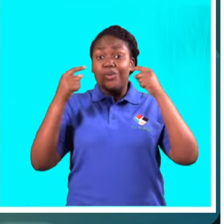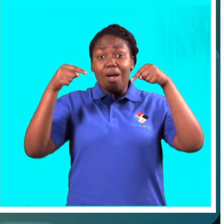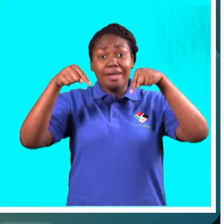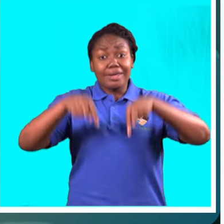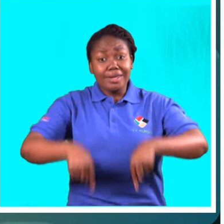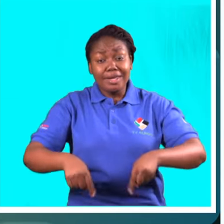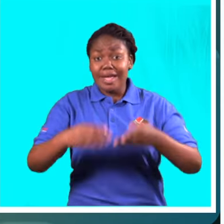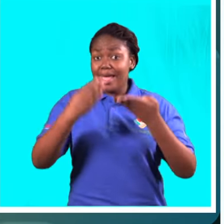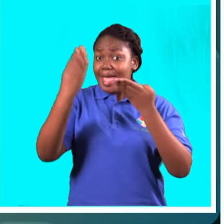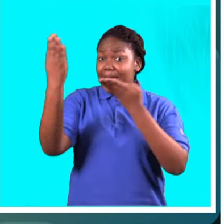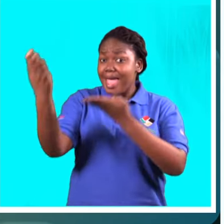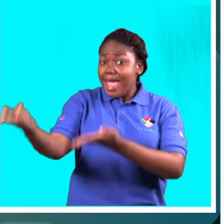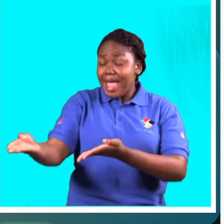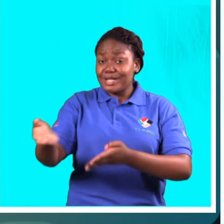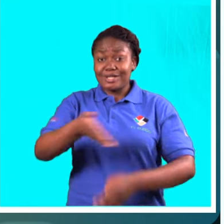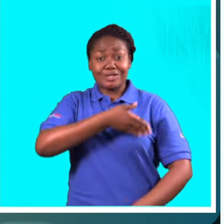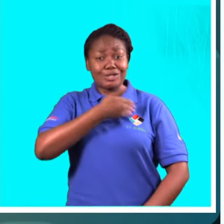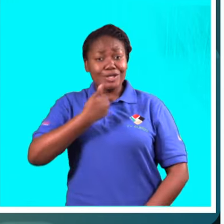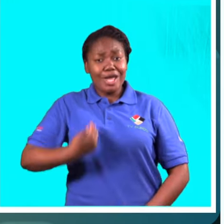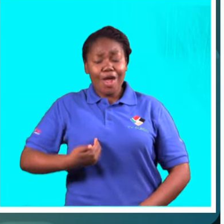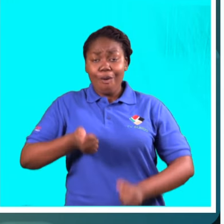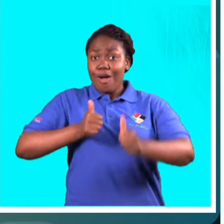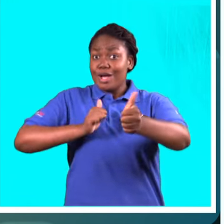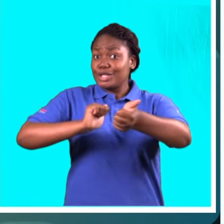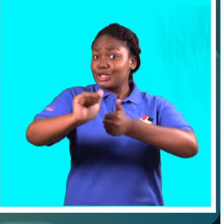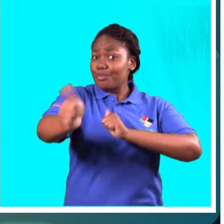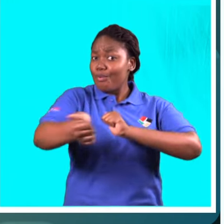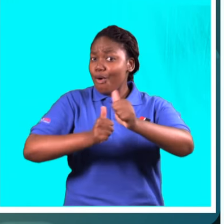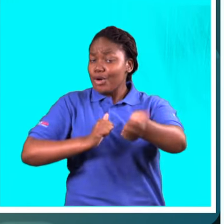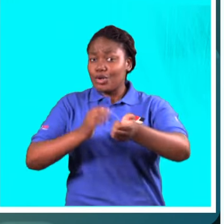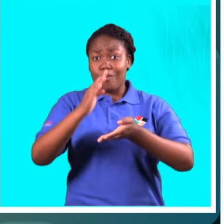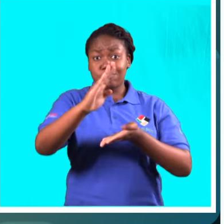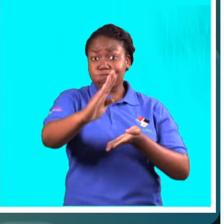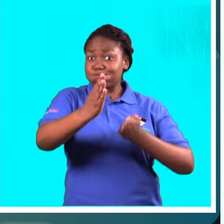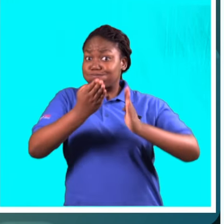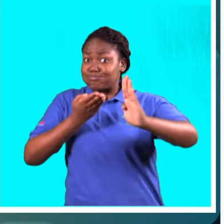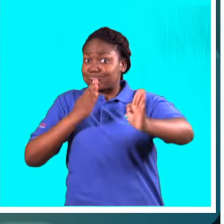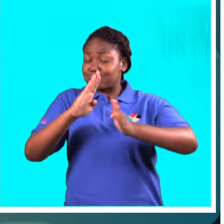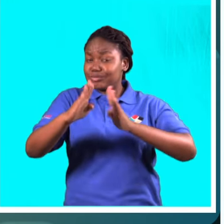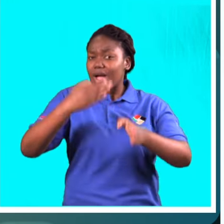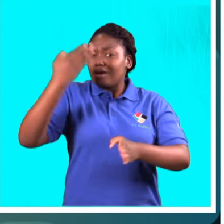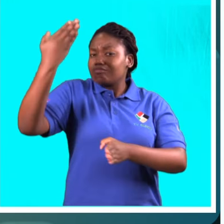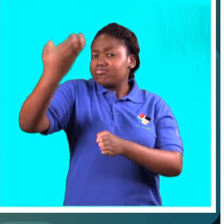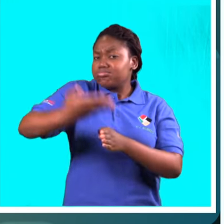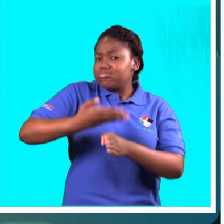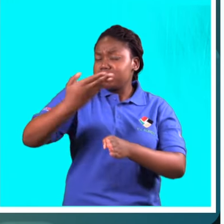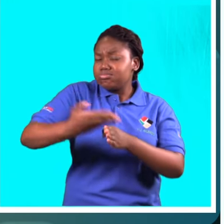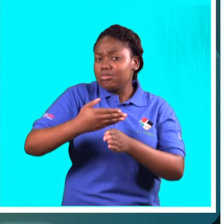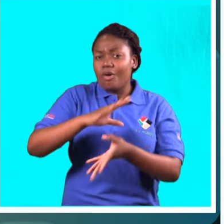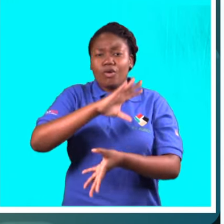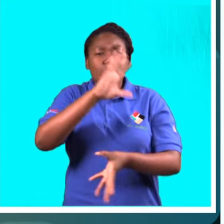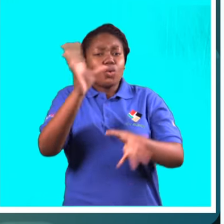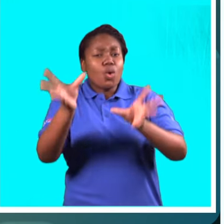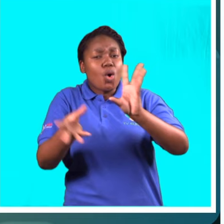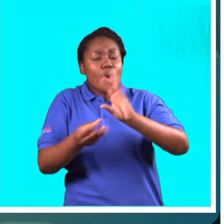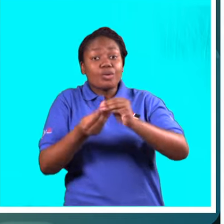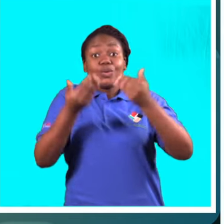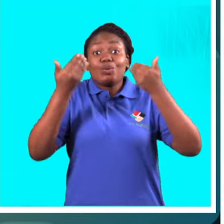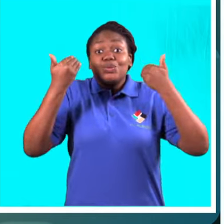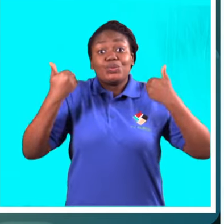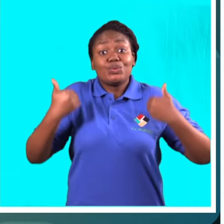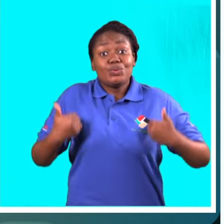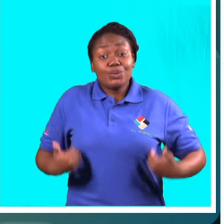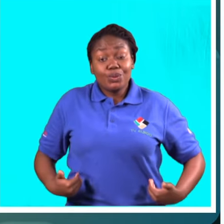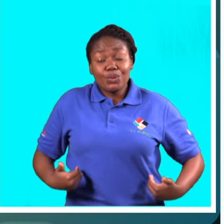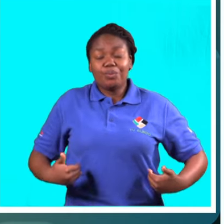Tancsodú, uma modalidade de artes marciais coreana praticada em Moçambique. Os praticantes consideram-na uma ferramenta